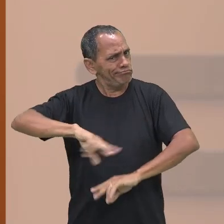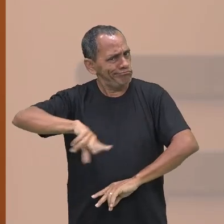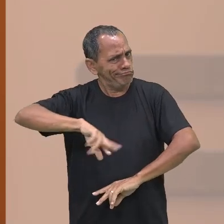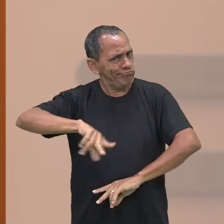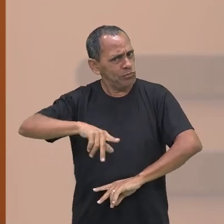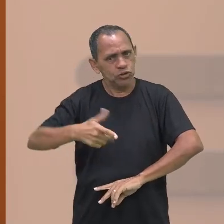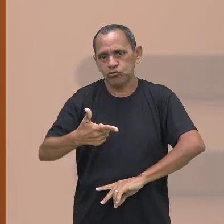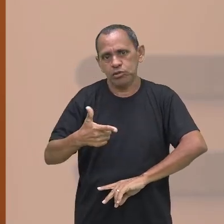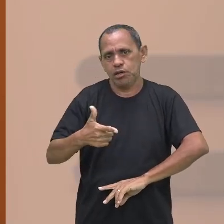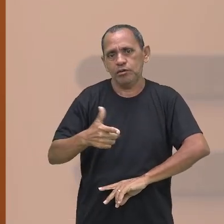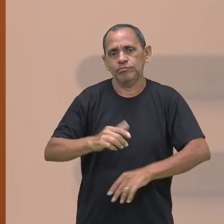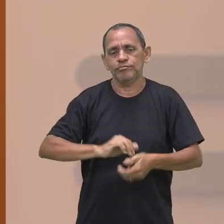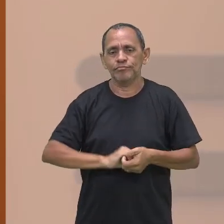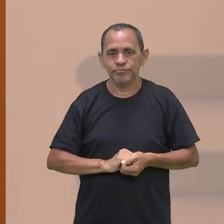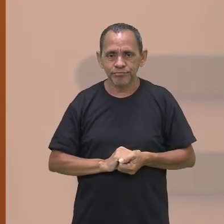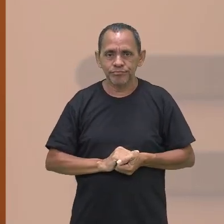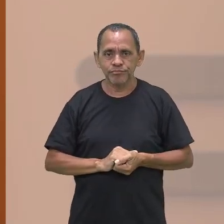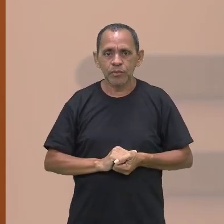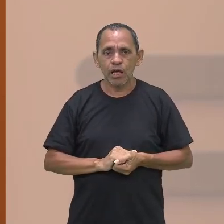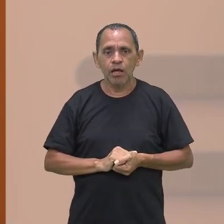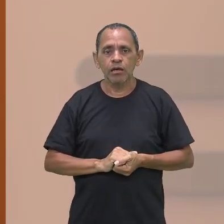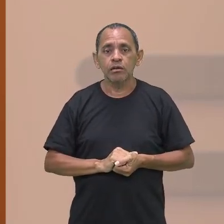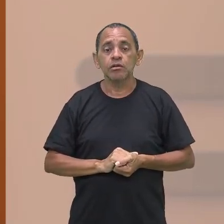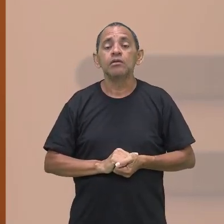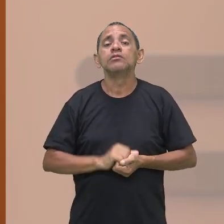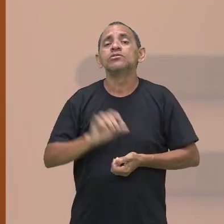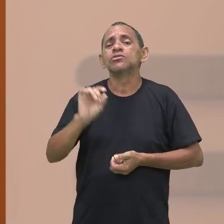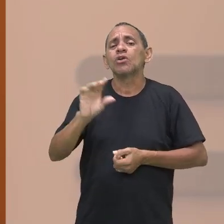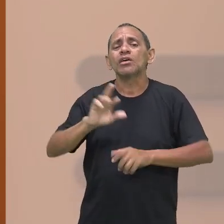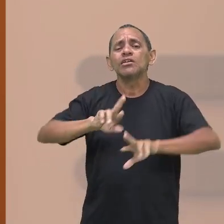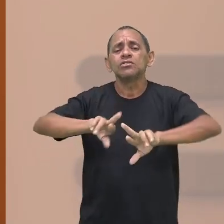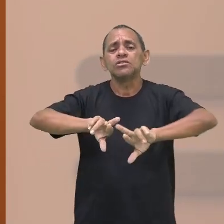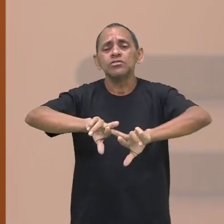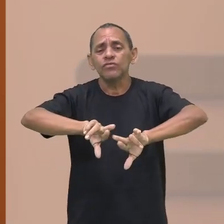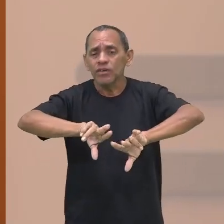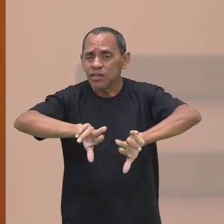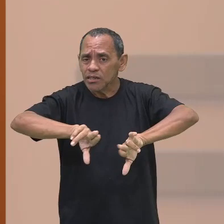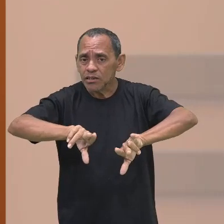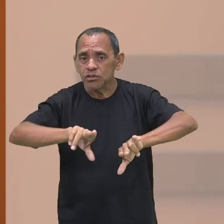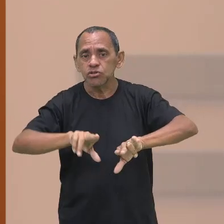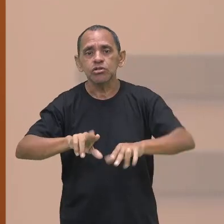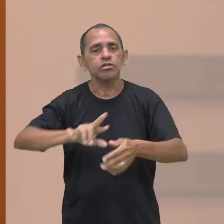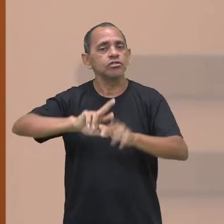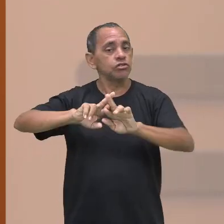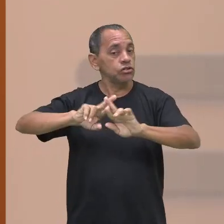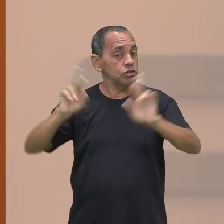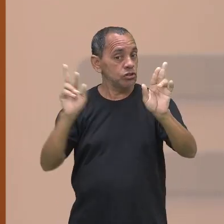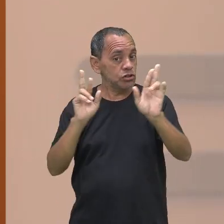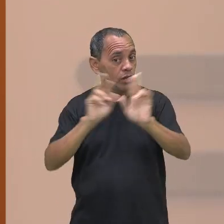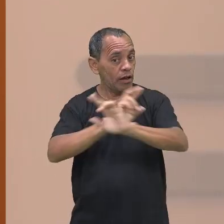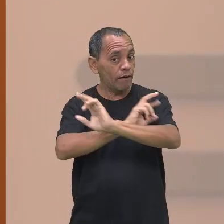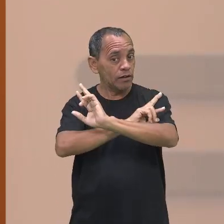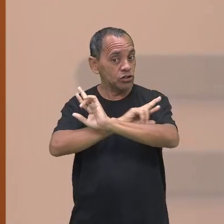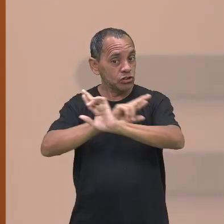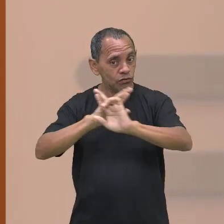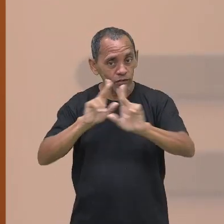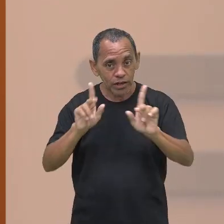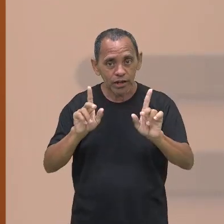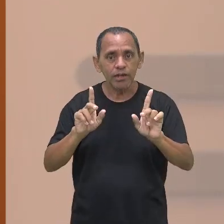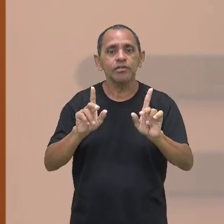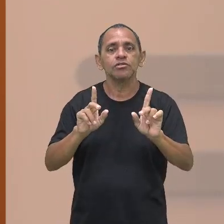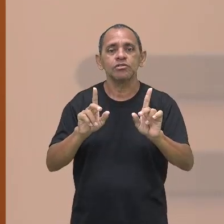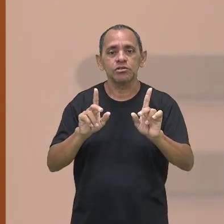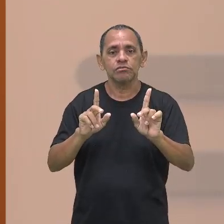não vamos dizer dessa forma. Elas são apenas diferentes e vai depender da cultura a qual